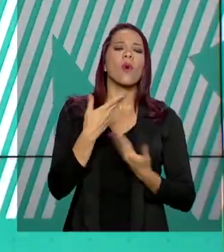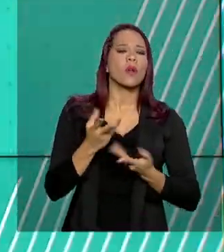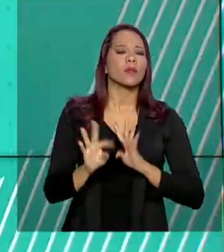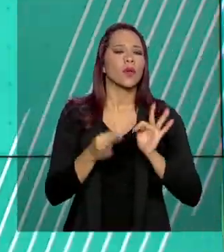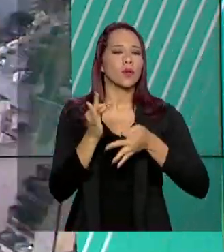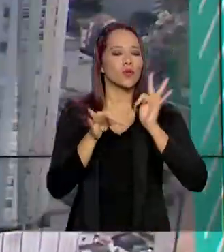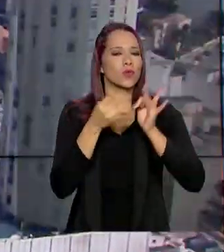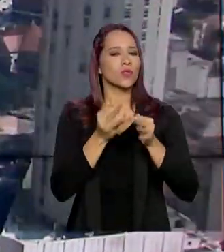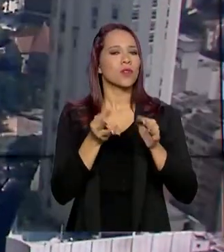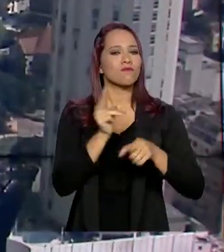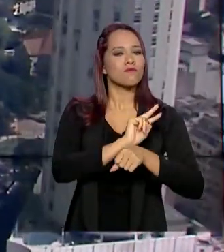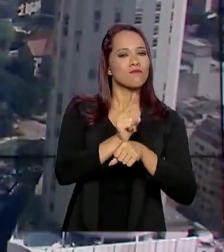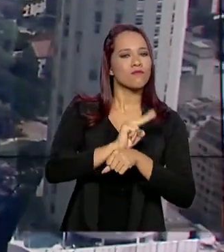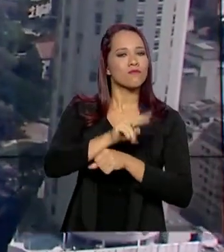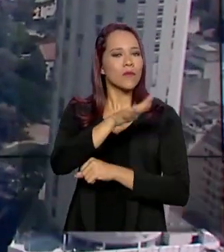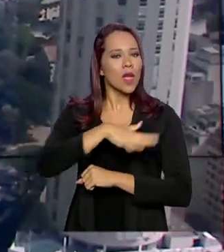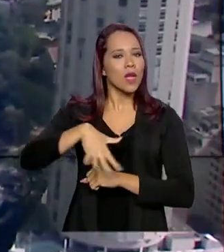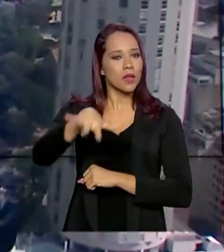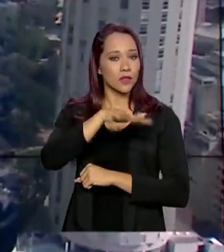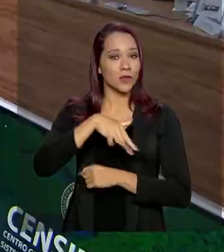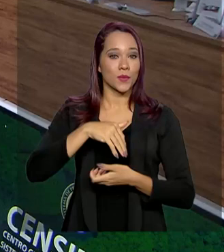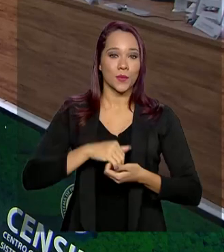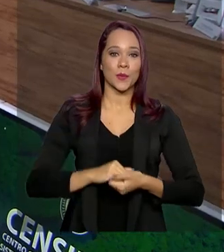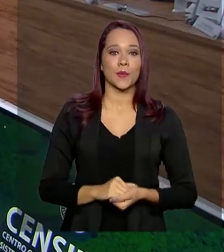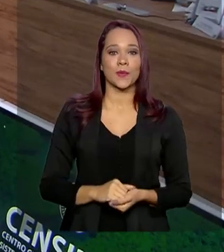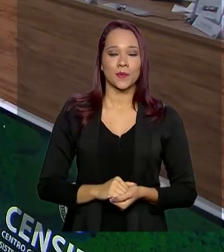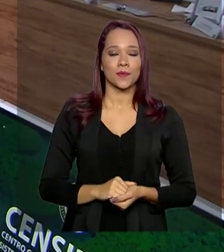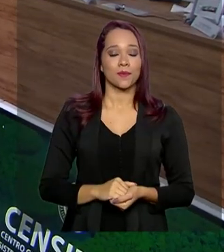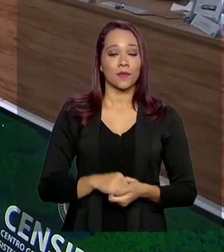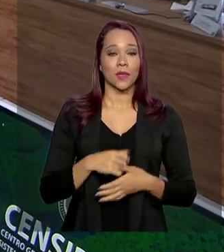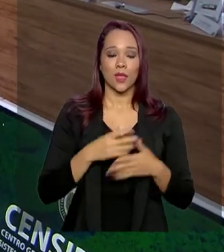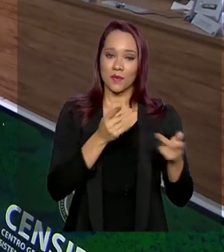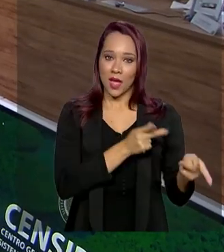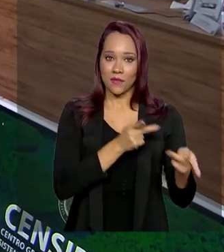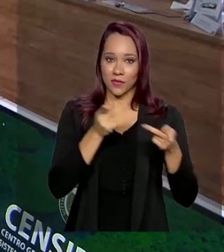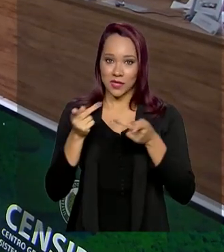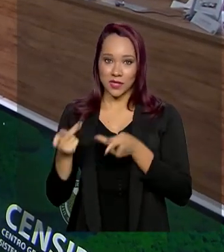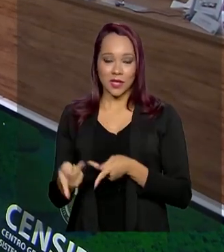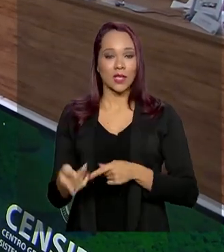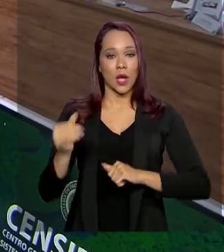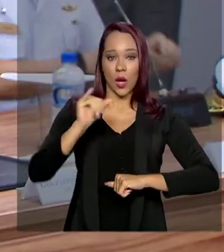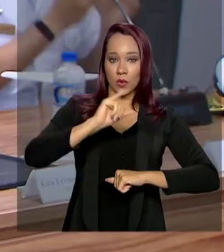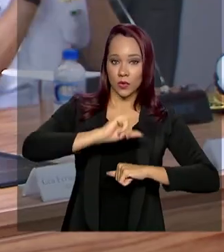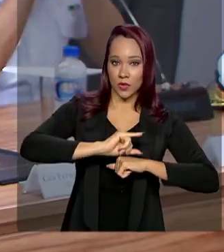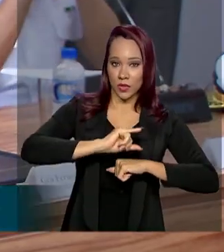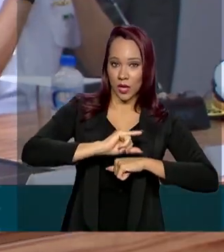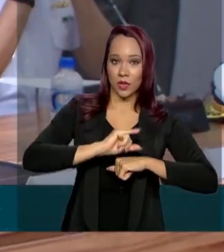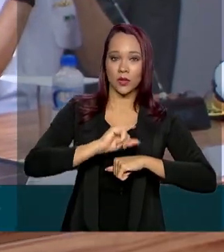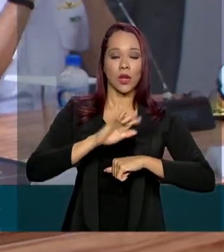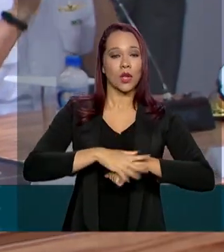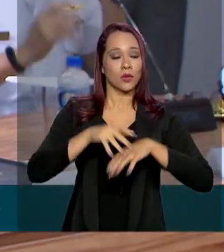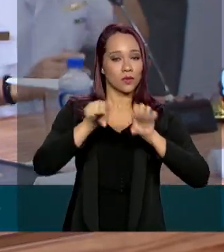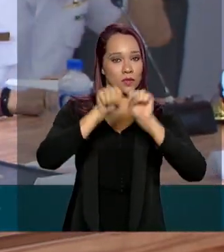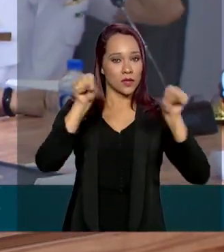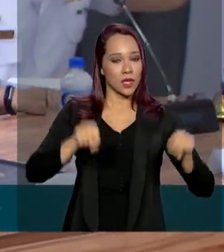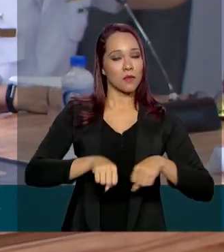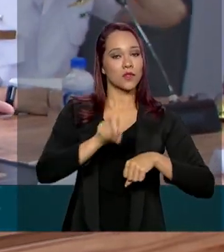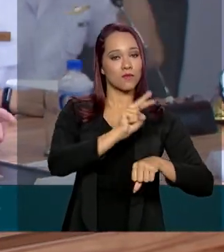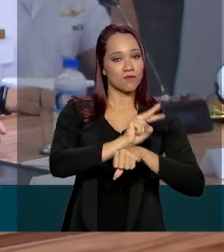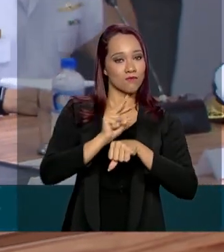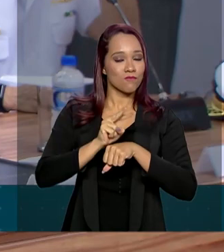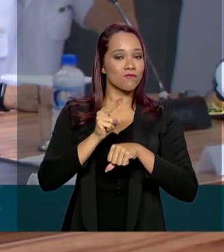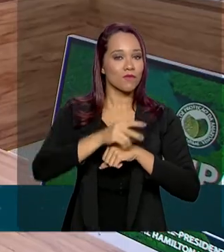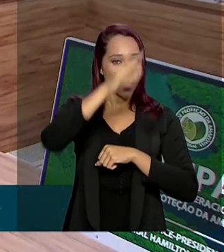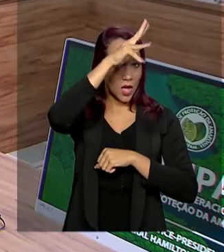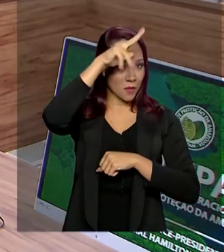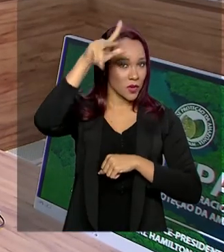para monitorar a região. A visita ao Centro Gestor e Operacional do Sistema de Proteção da Amazônia,